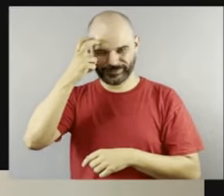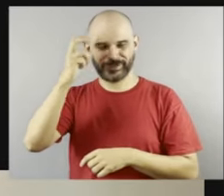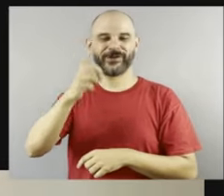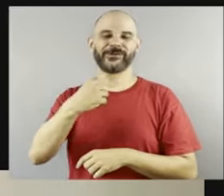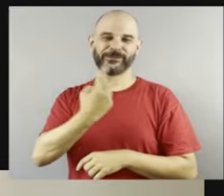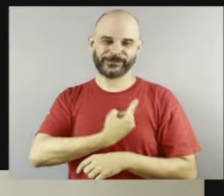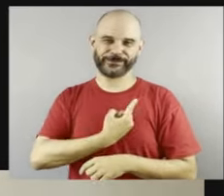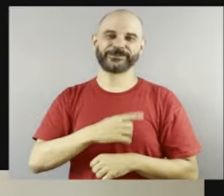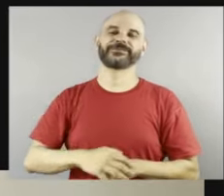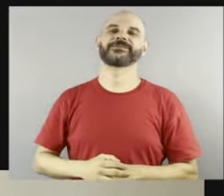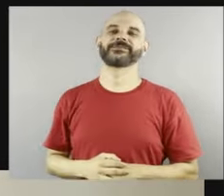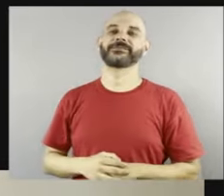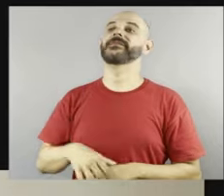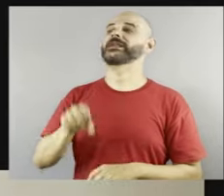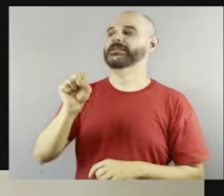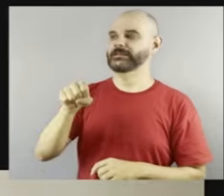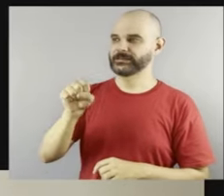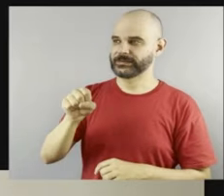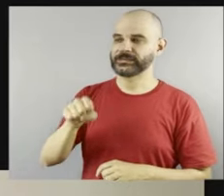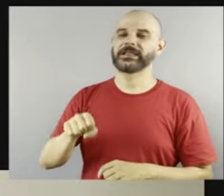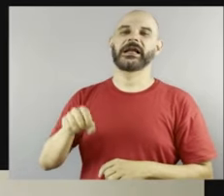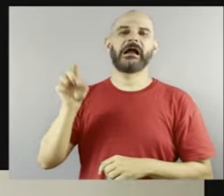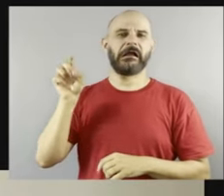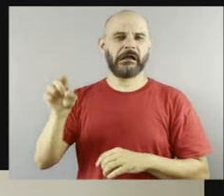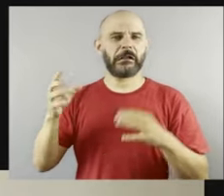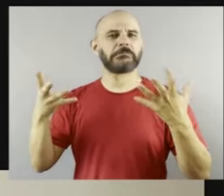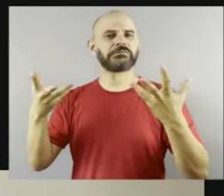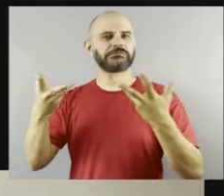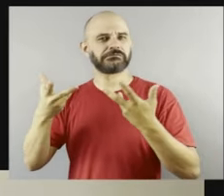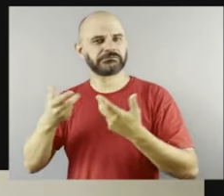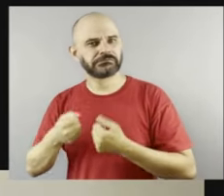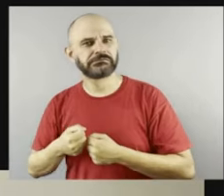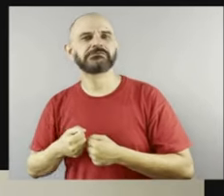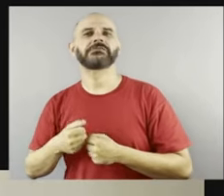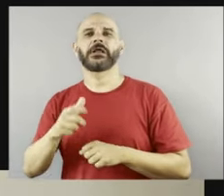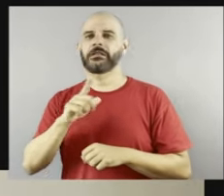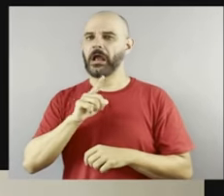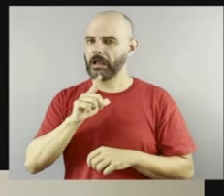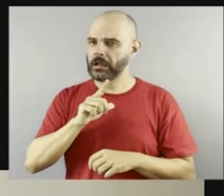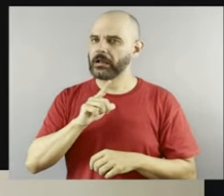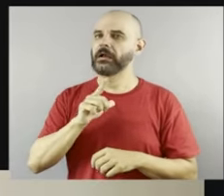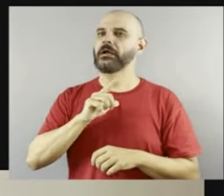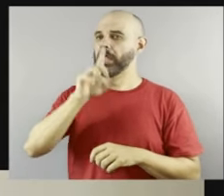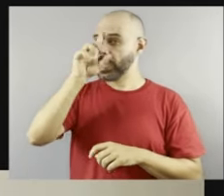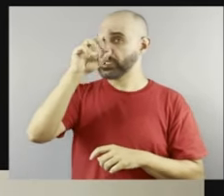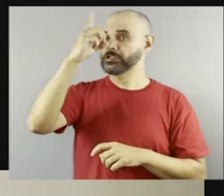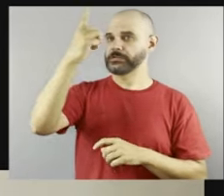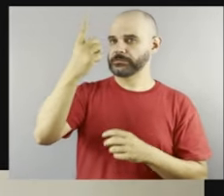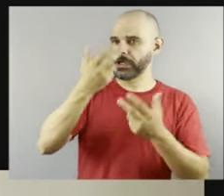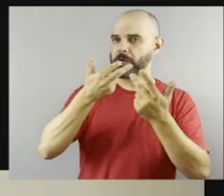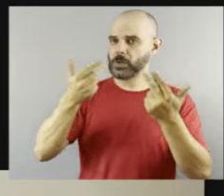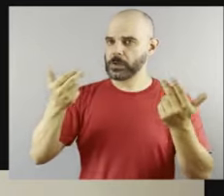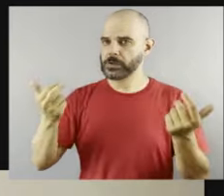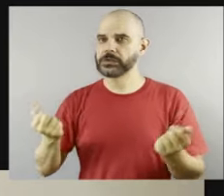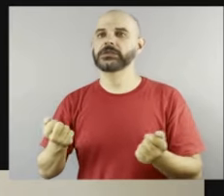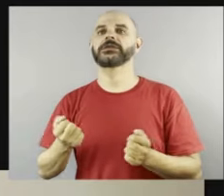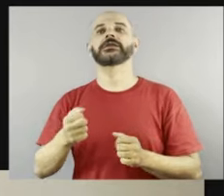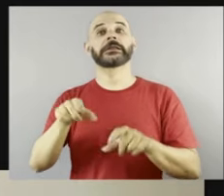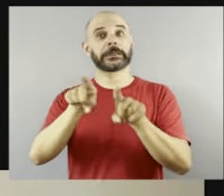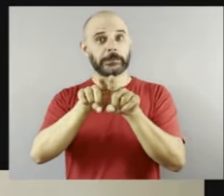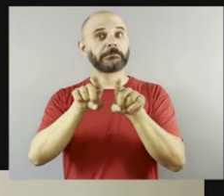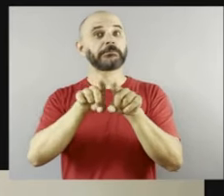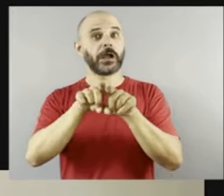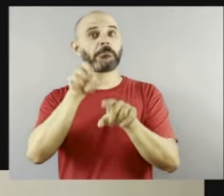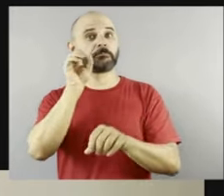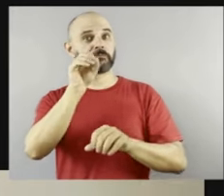habilidades e criatividades que a Tati tem, né? E que perpassam também, né? Pela televisão. E isso é muito curioso, né?